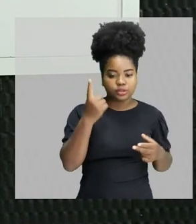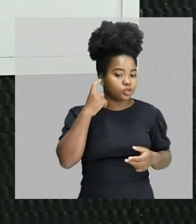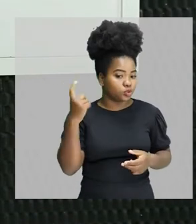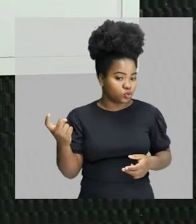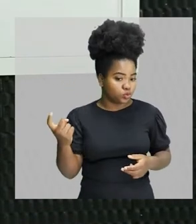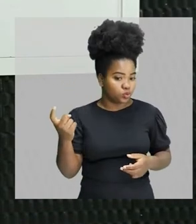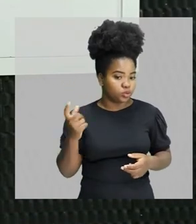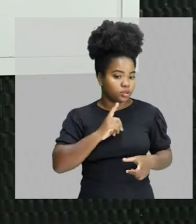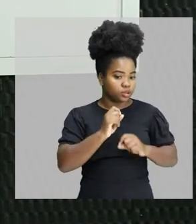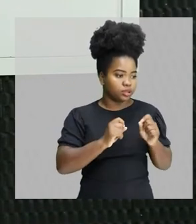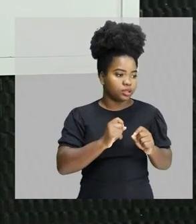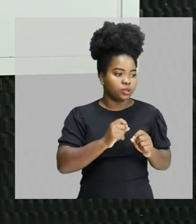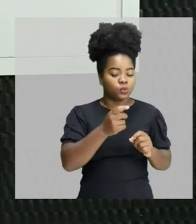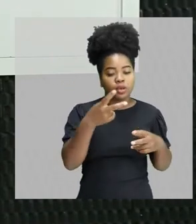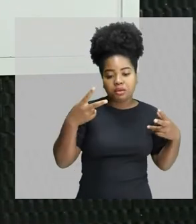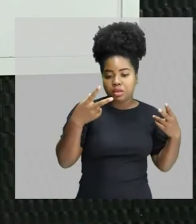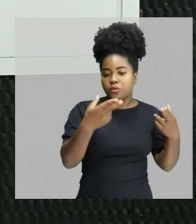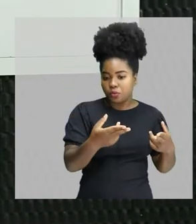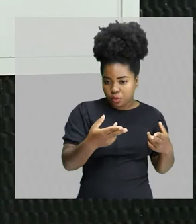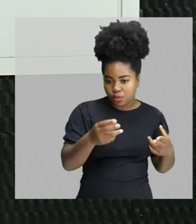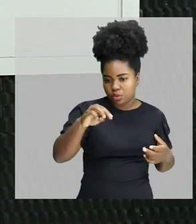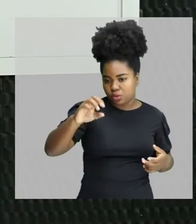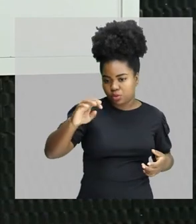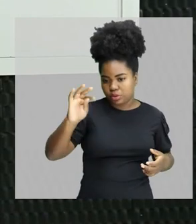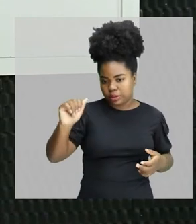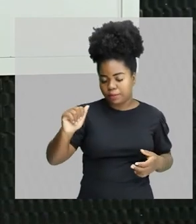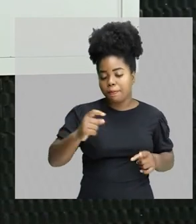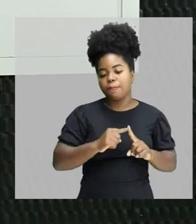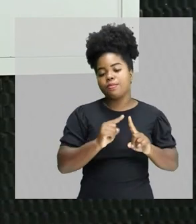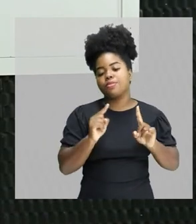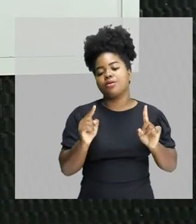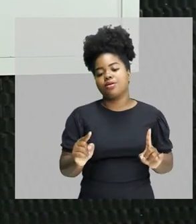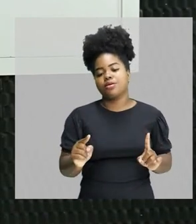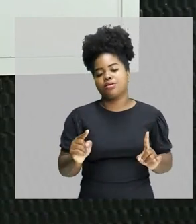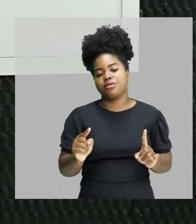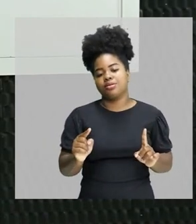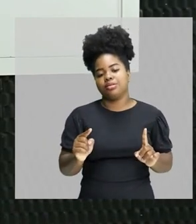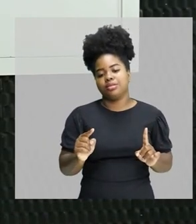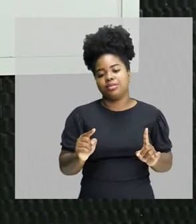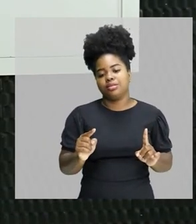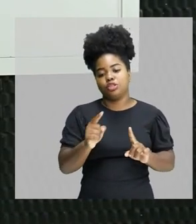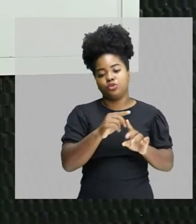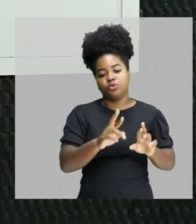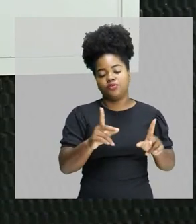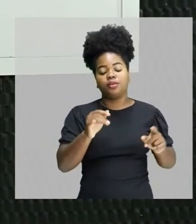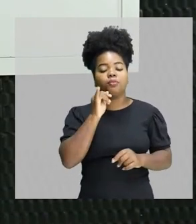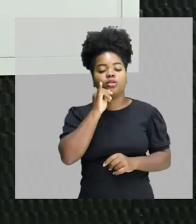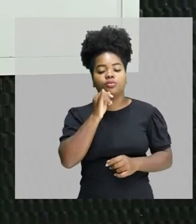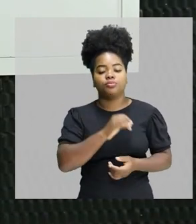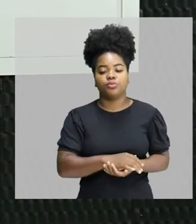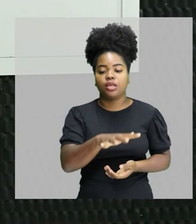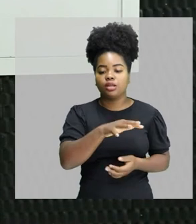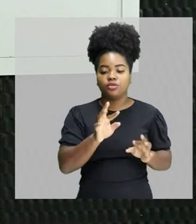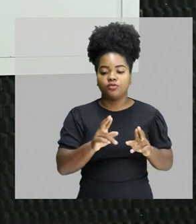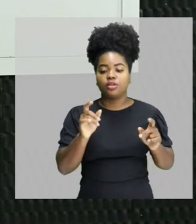que estão emitindo a mesma nota, porém, de fontes diferentes. Por exemplo, por